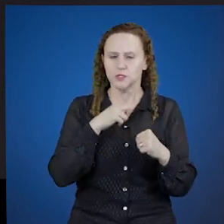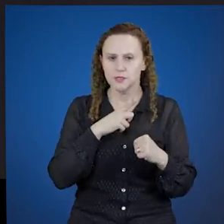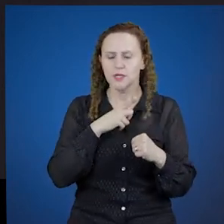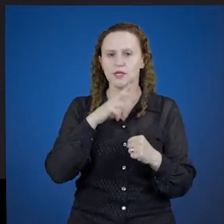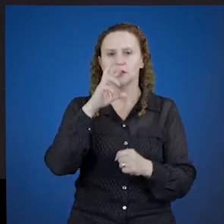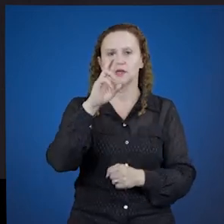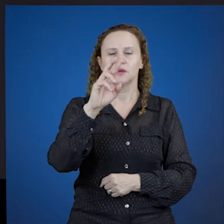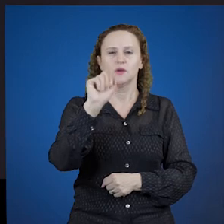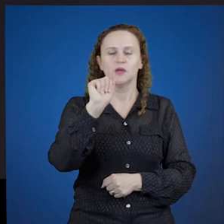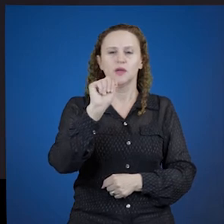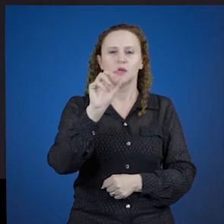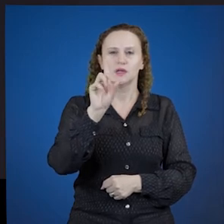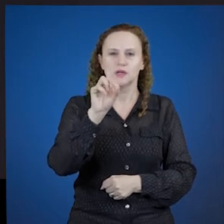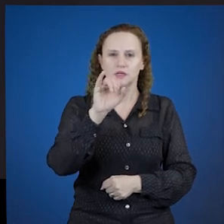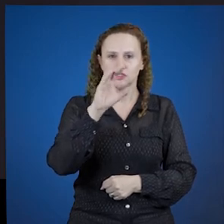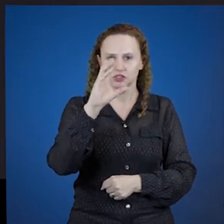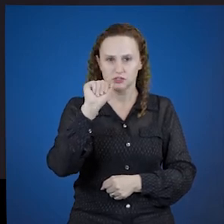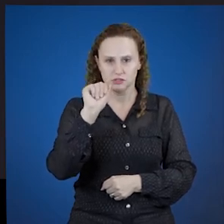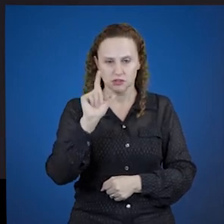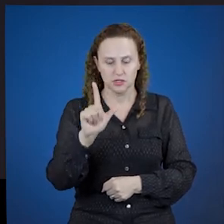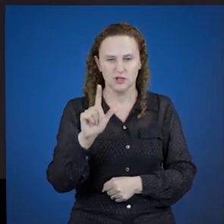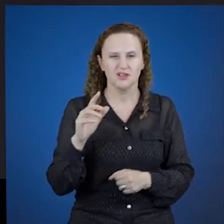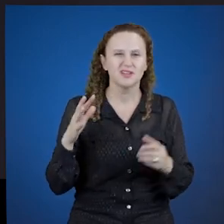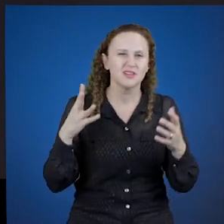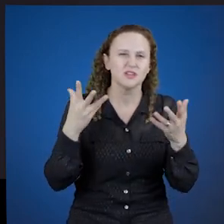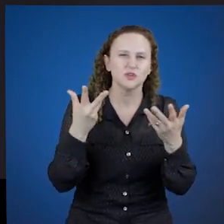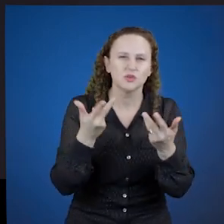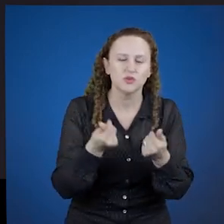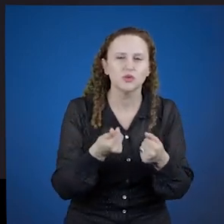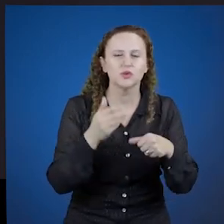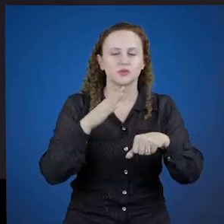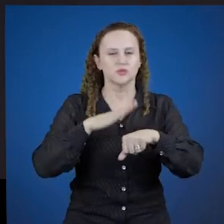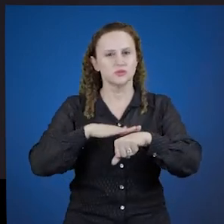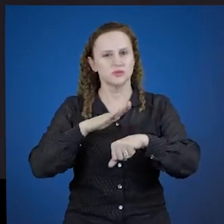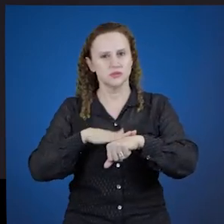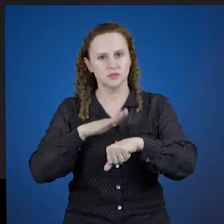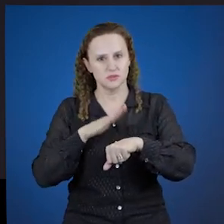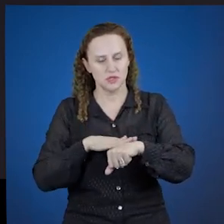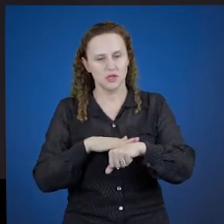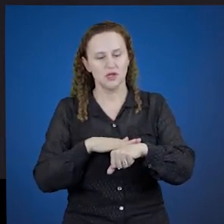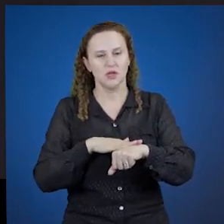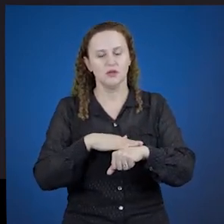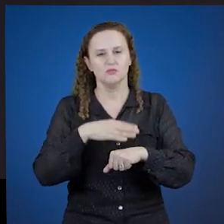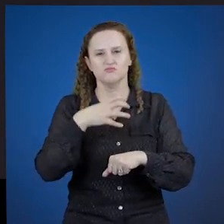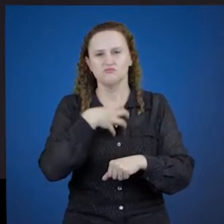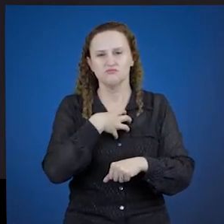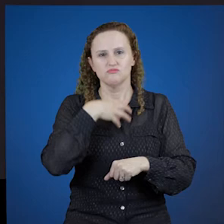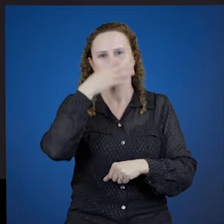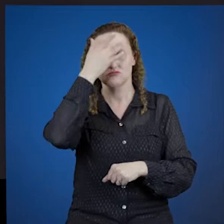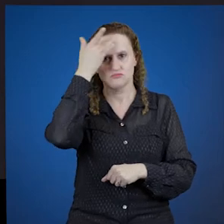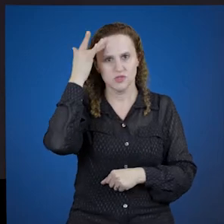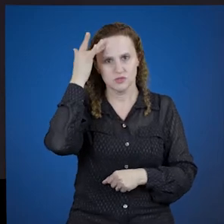o radical em todos os tempos e modos e pessoas.